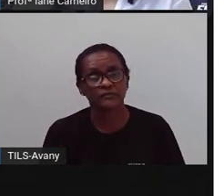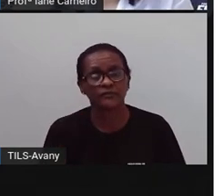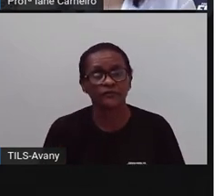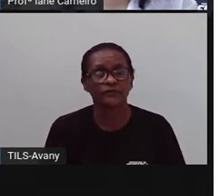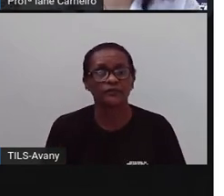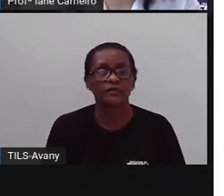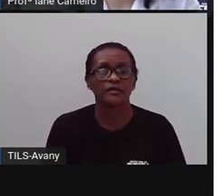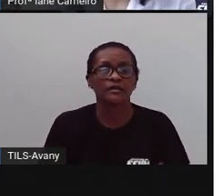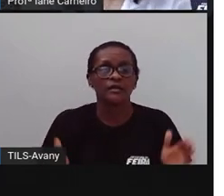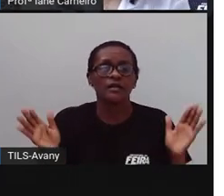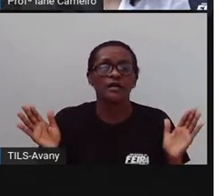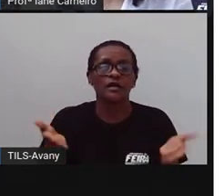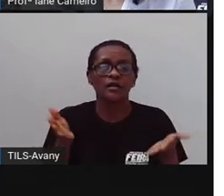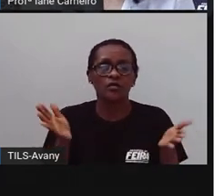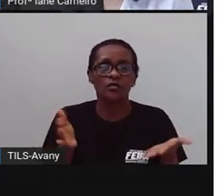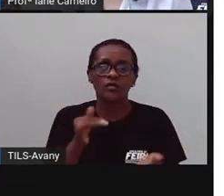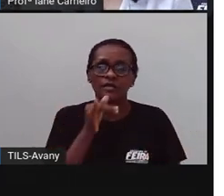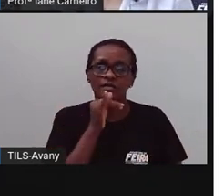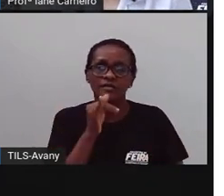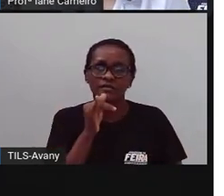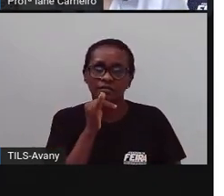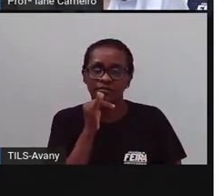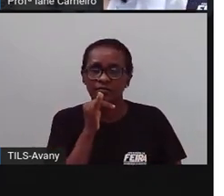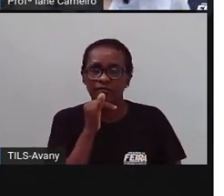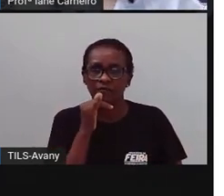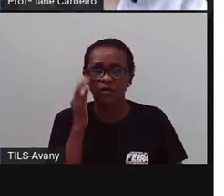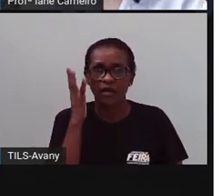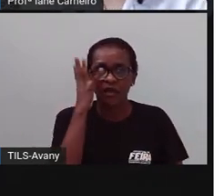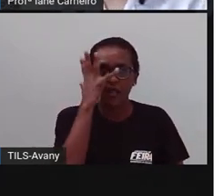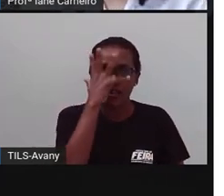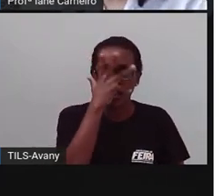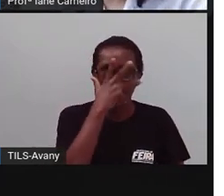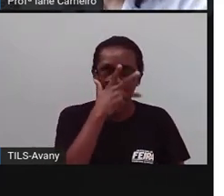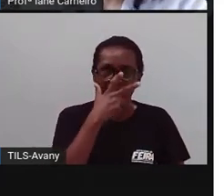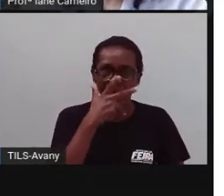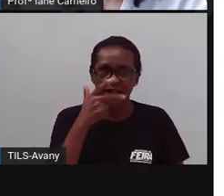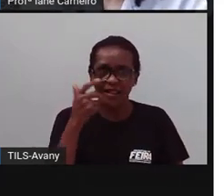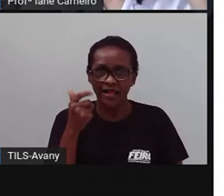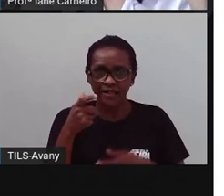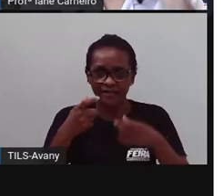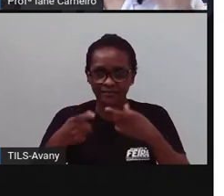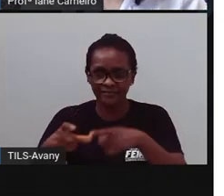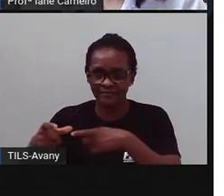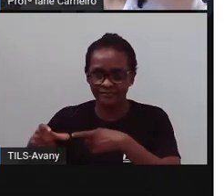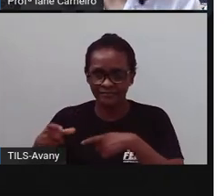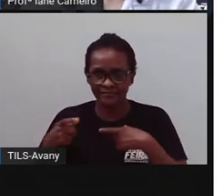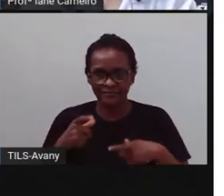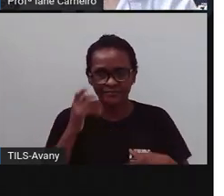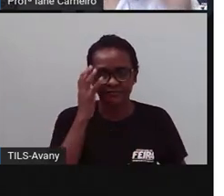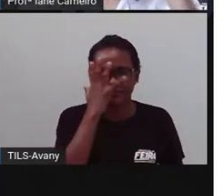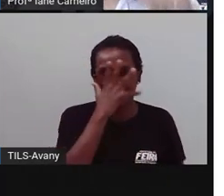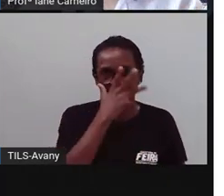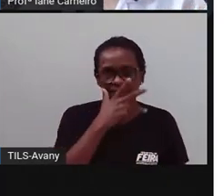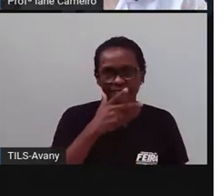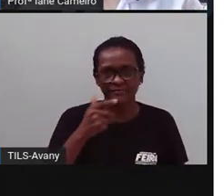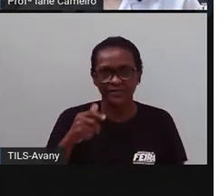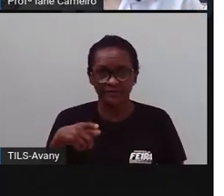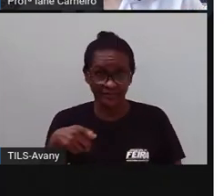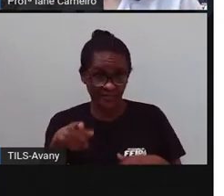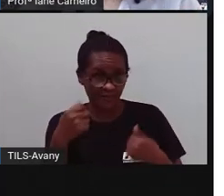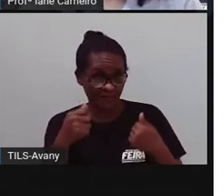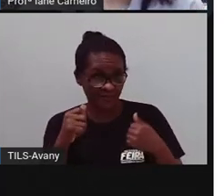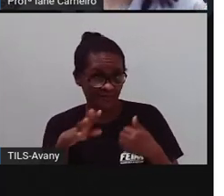Agora, a prova é mostrar para vocês algumas belezas de nossa cidade. Lembra que a prova falou que tem uns lugares que você, se você não conhece, você precisa